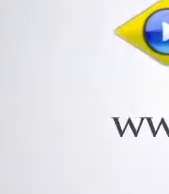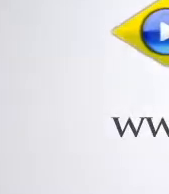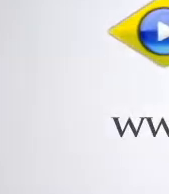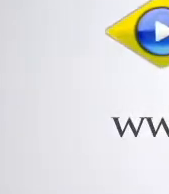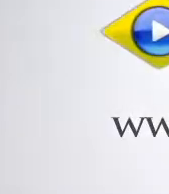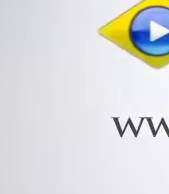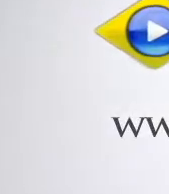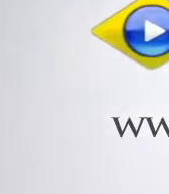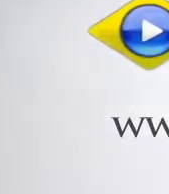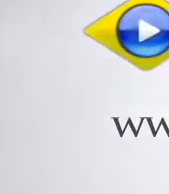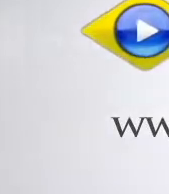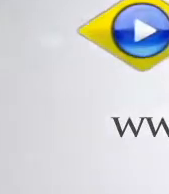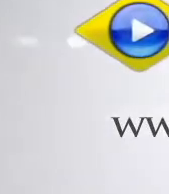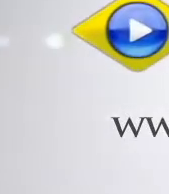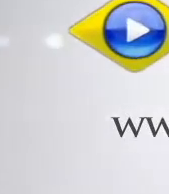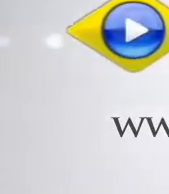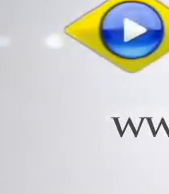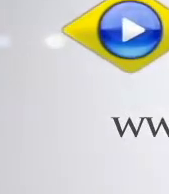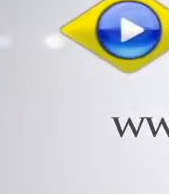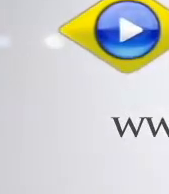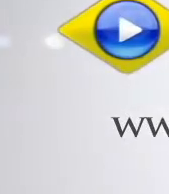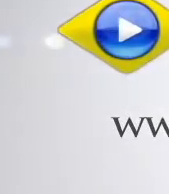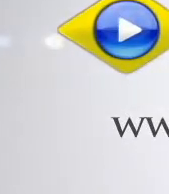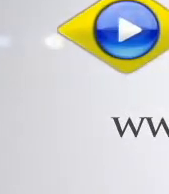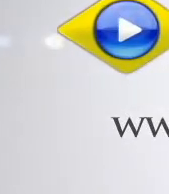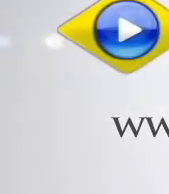Obrigado. Obrigado. Obrigado. Obrigado. Obrigado. Obrigado.